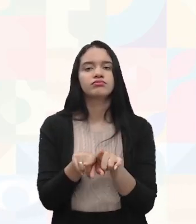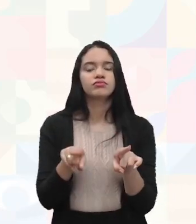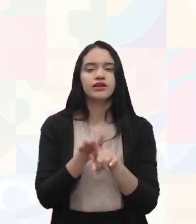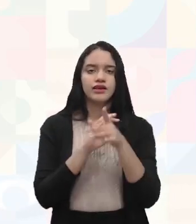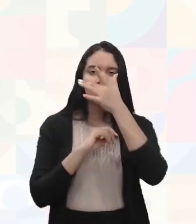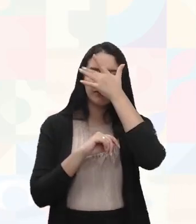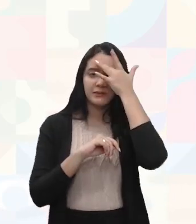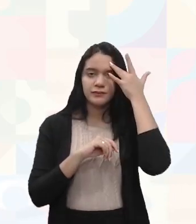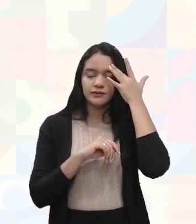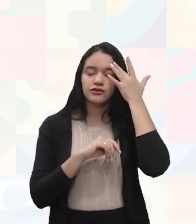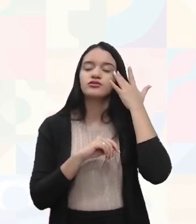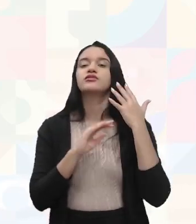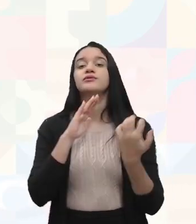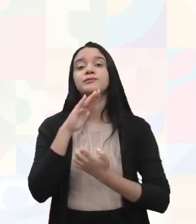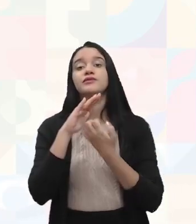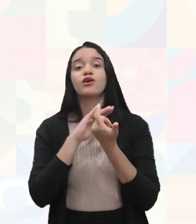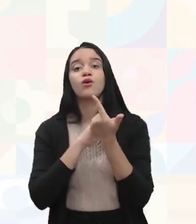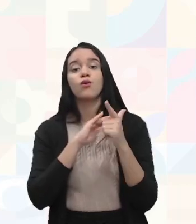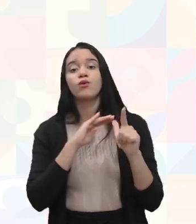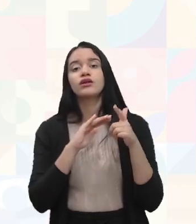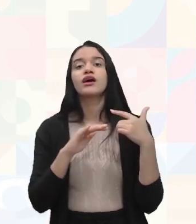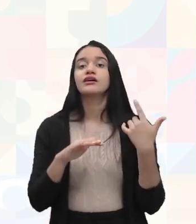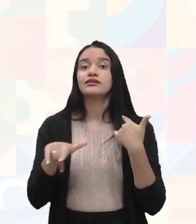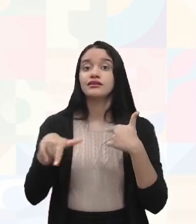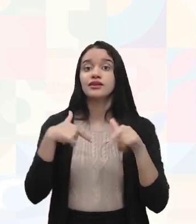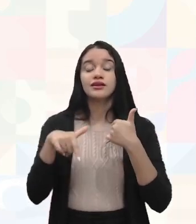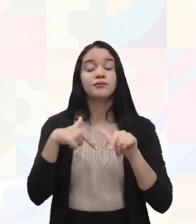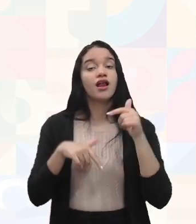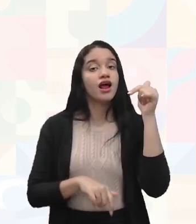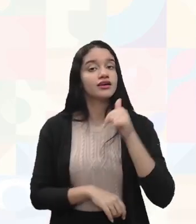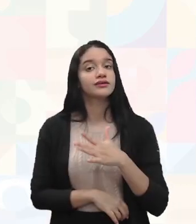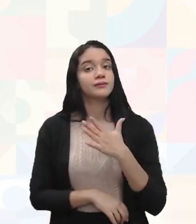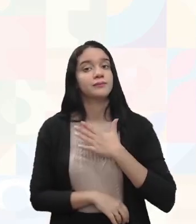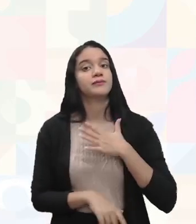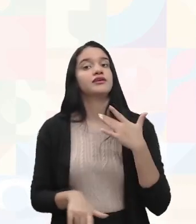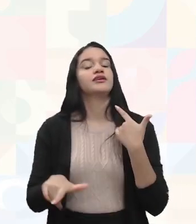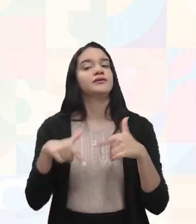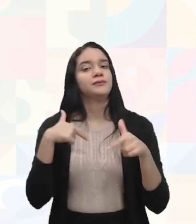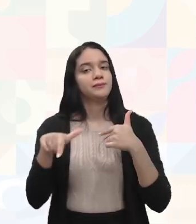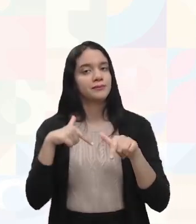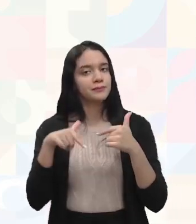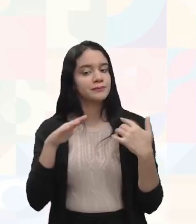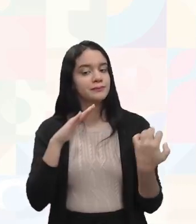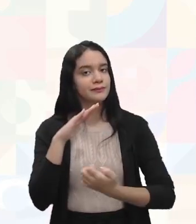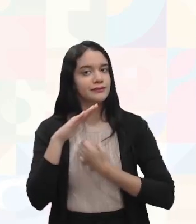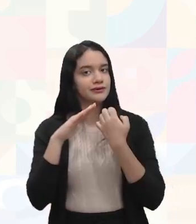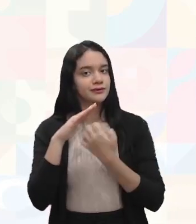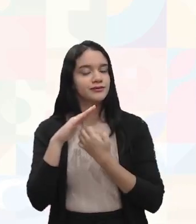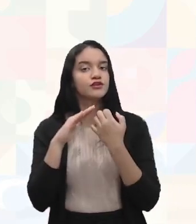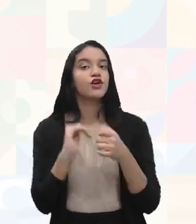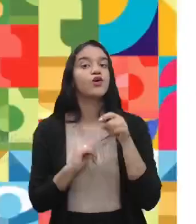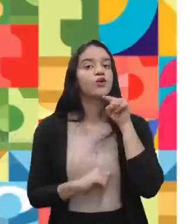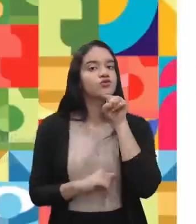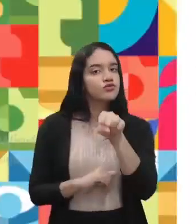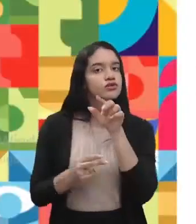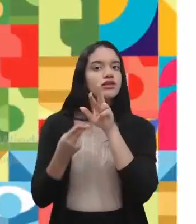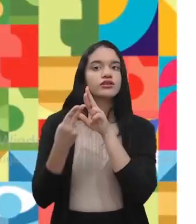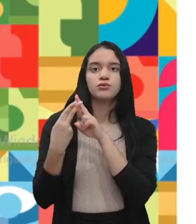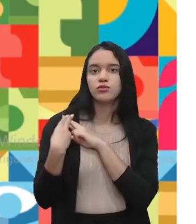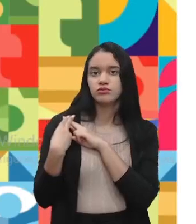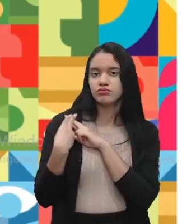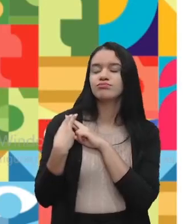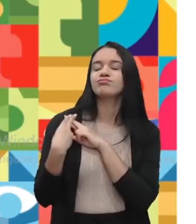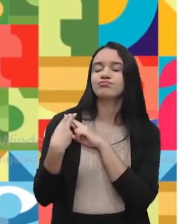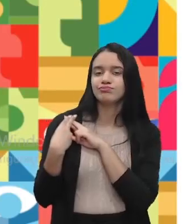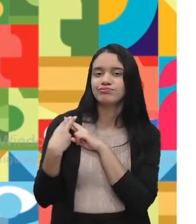pessoal terceirizado. Veio trabalhar aqui na minha empresa, veio trabalhar na sua empresa, é você que é responsável.